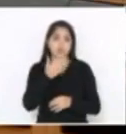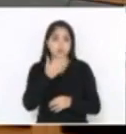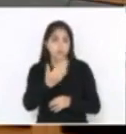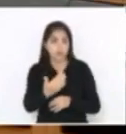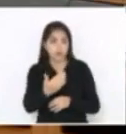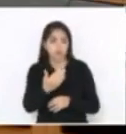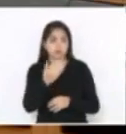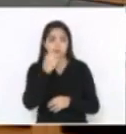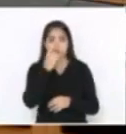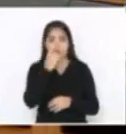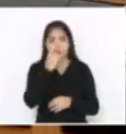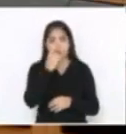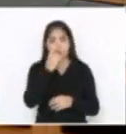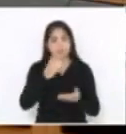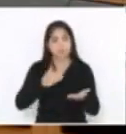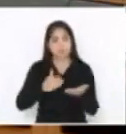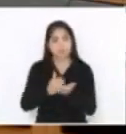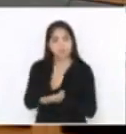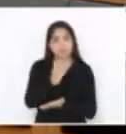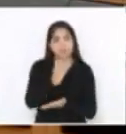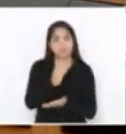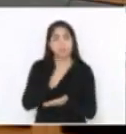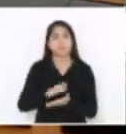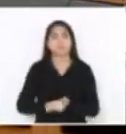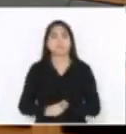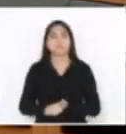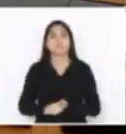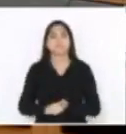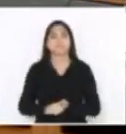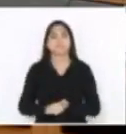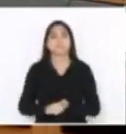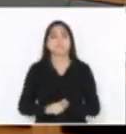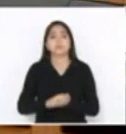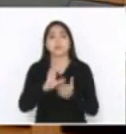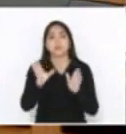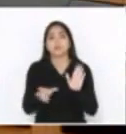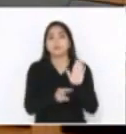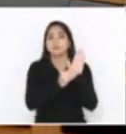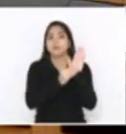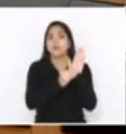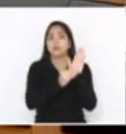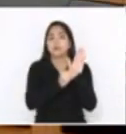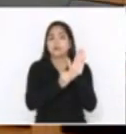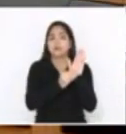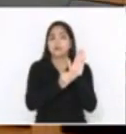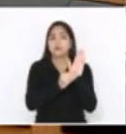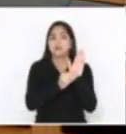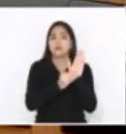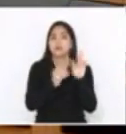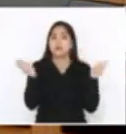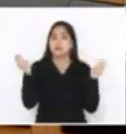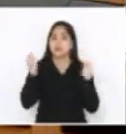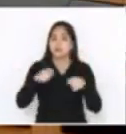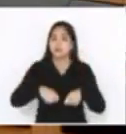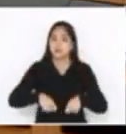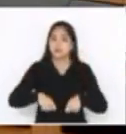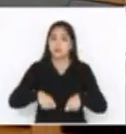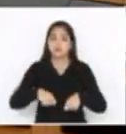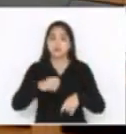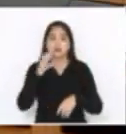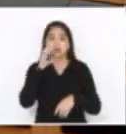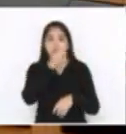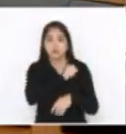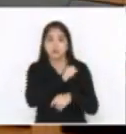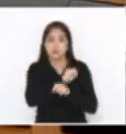que aprovem esta emenda e, assim, de forma rápida,